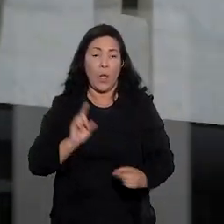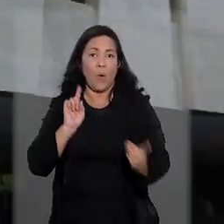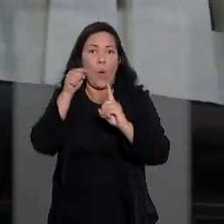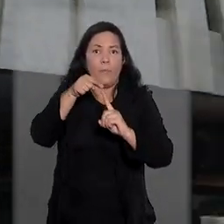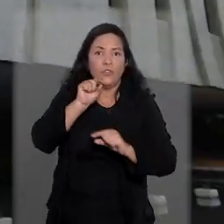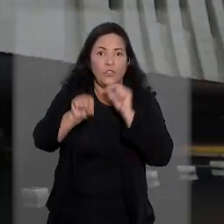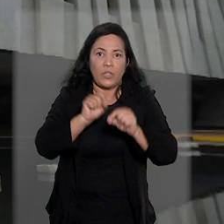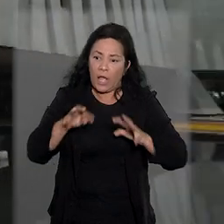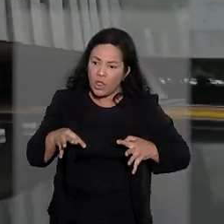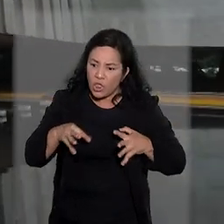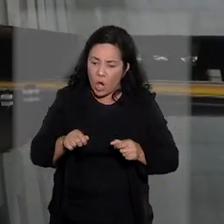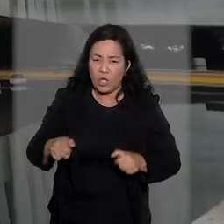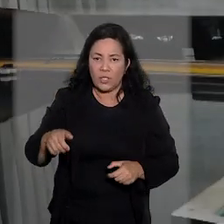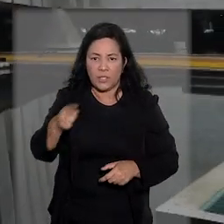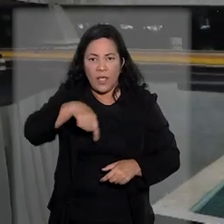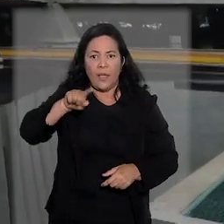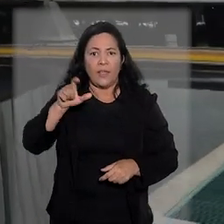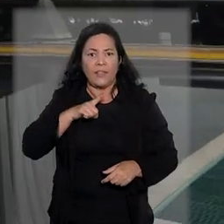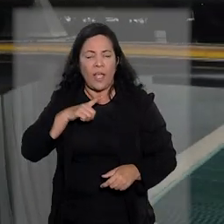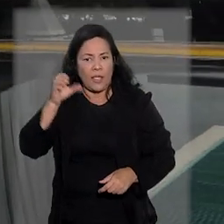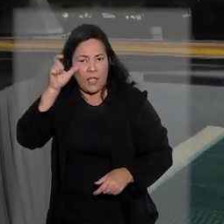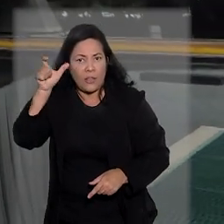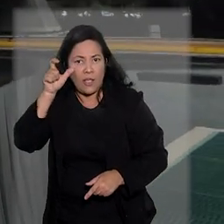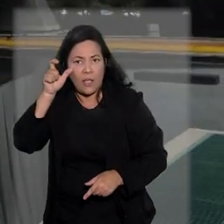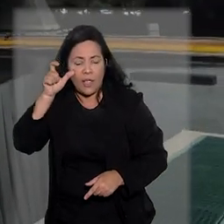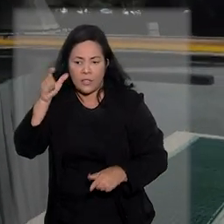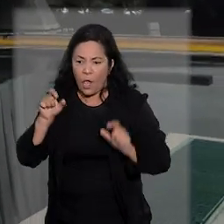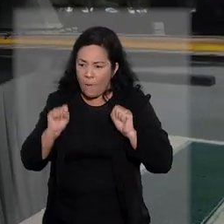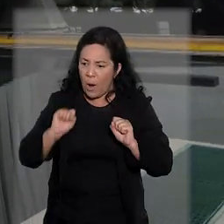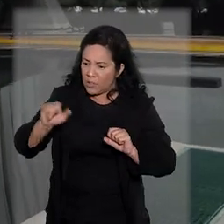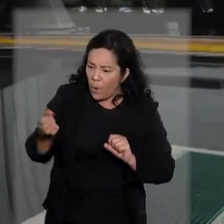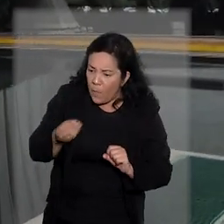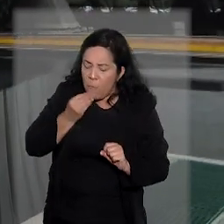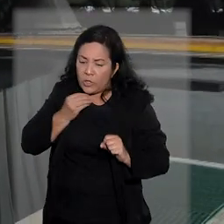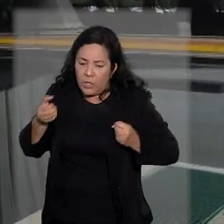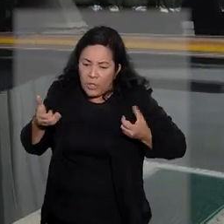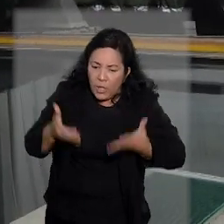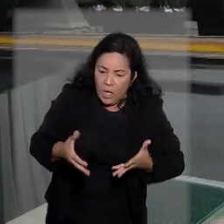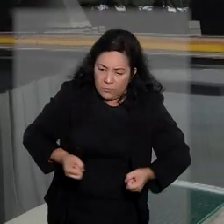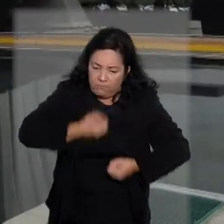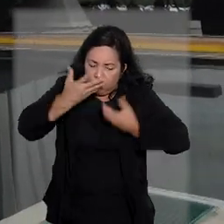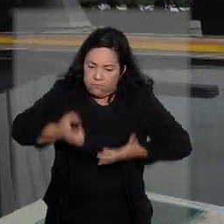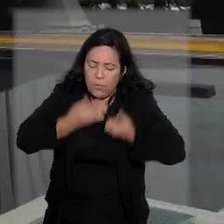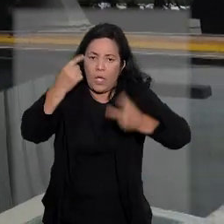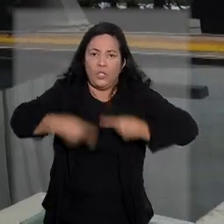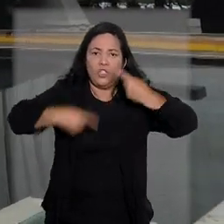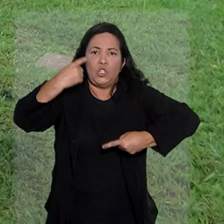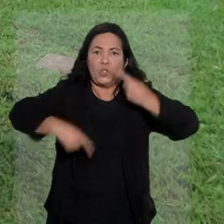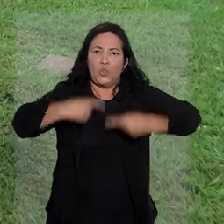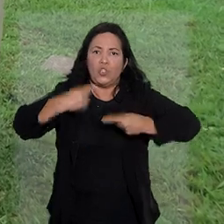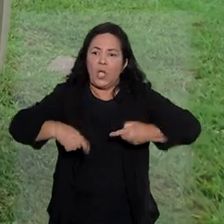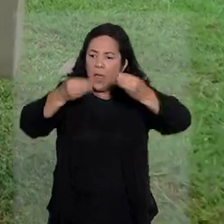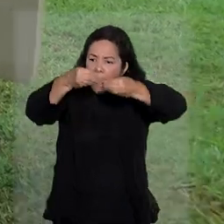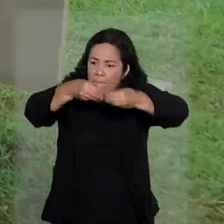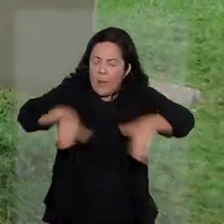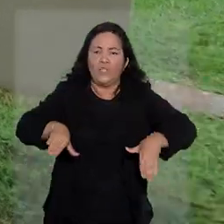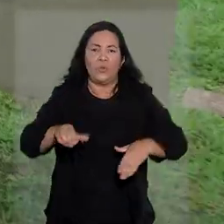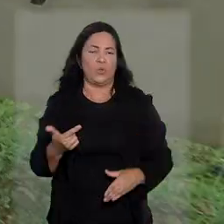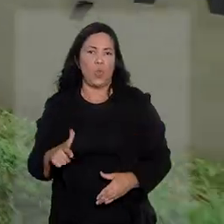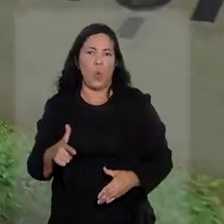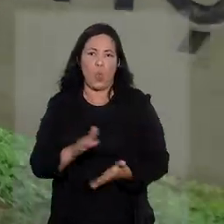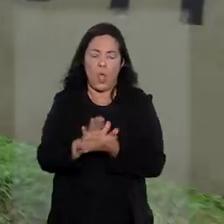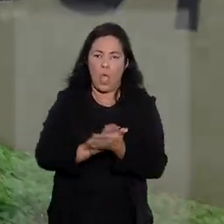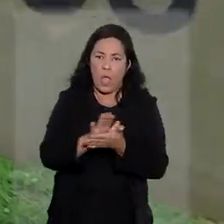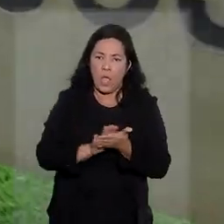intenção é que todos os interessados no assunto tenham oportunidade de se expressar sobre o tema sem prejuízo da